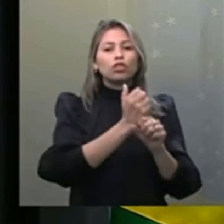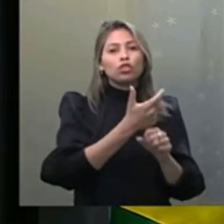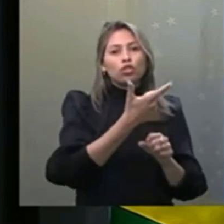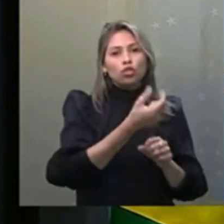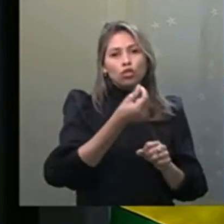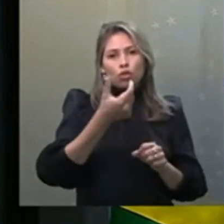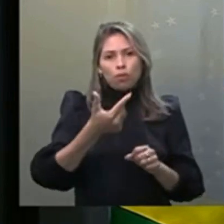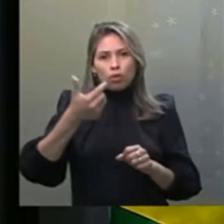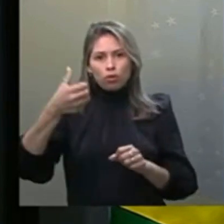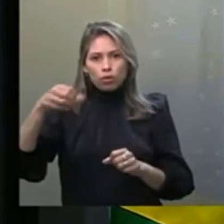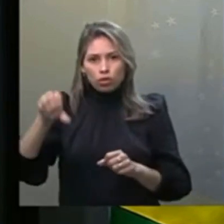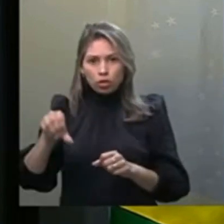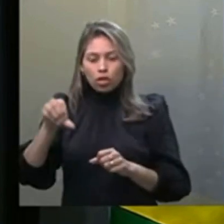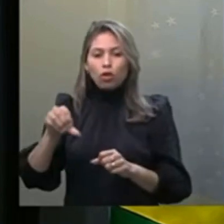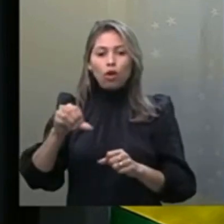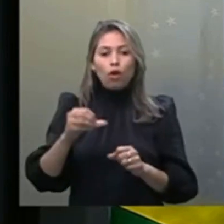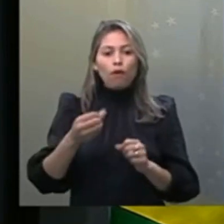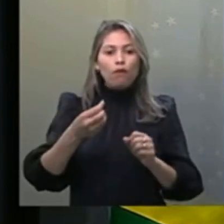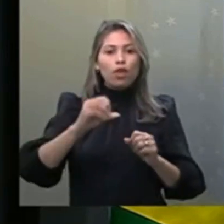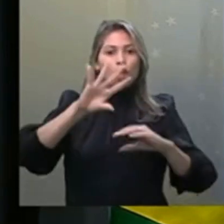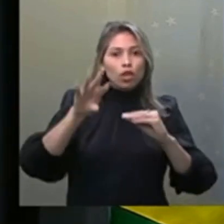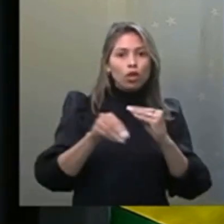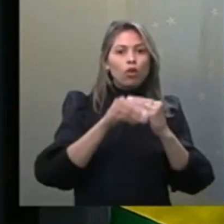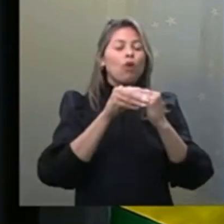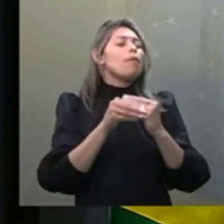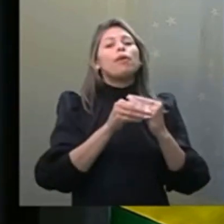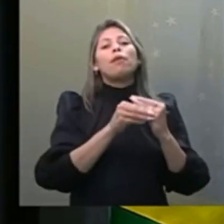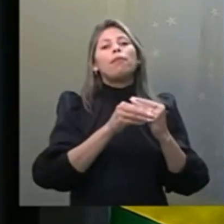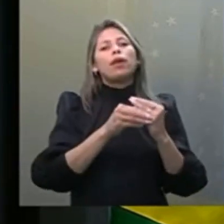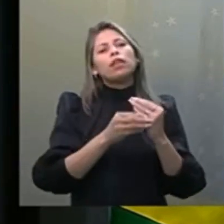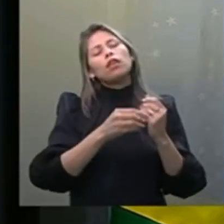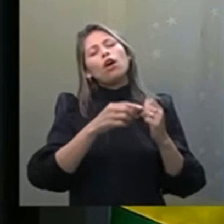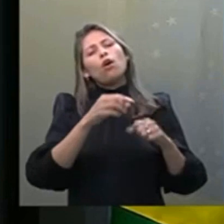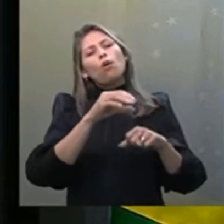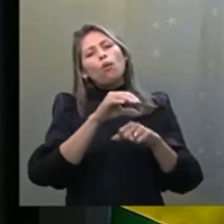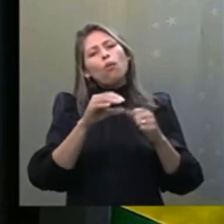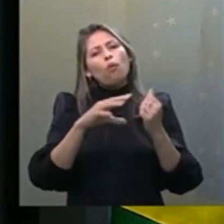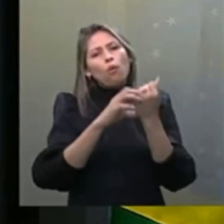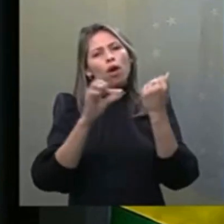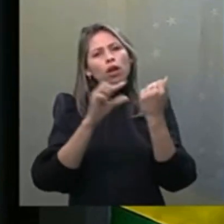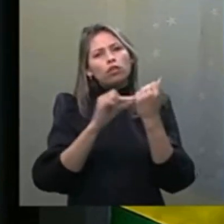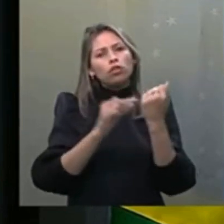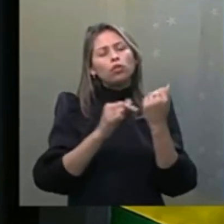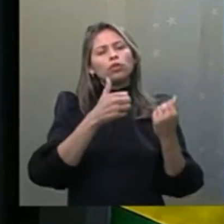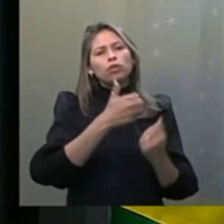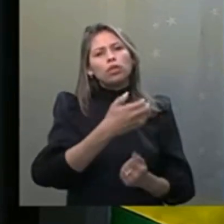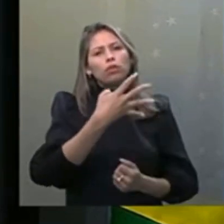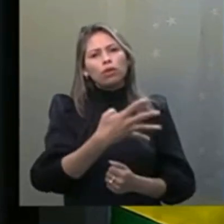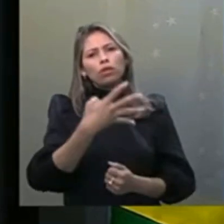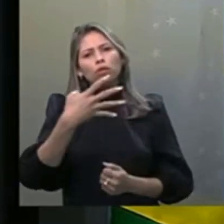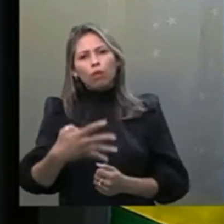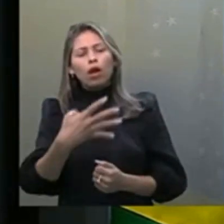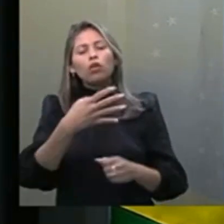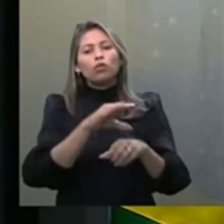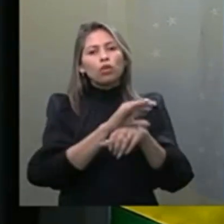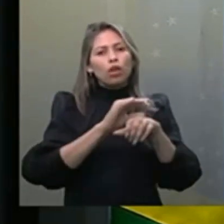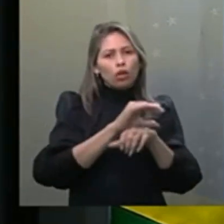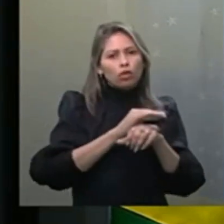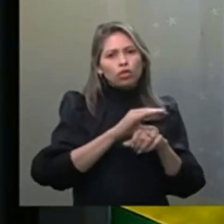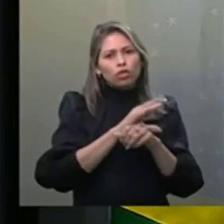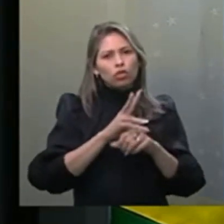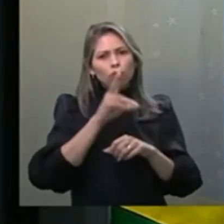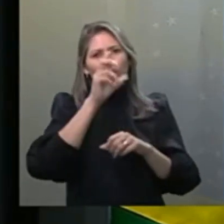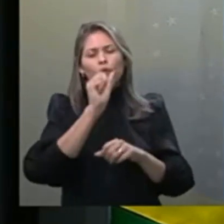que altera o artigo 144 da Constituição, tornando a Força Nacional um órgão